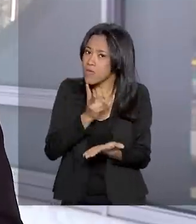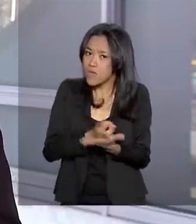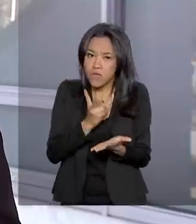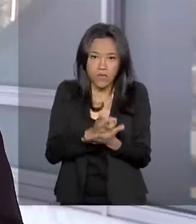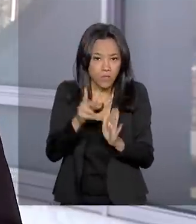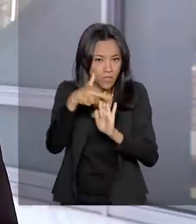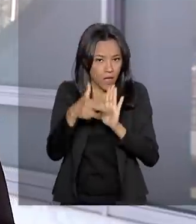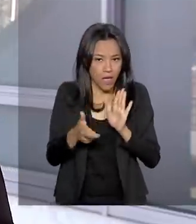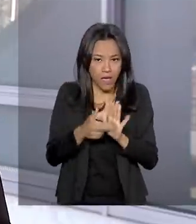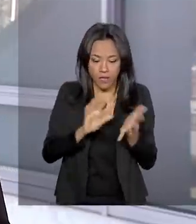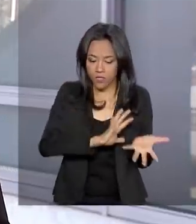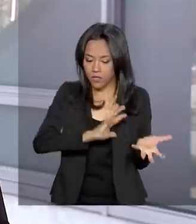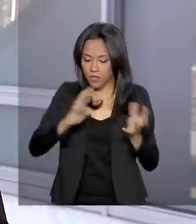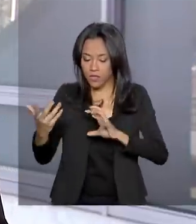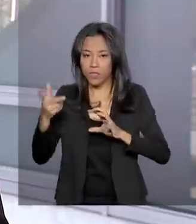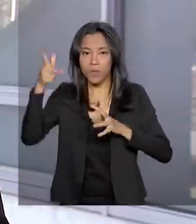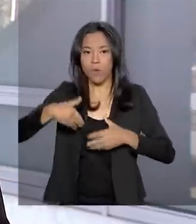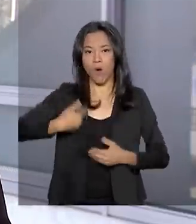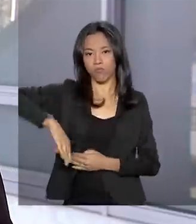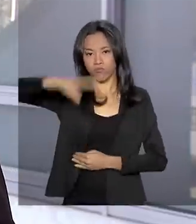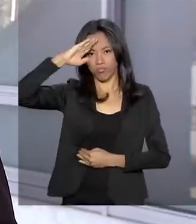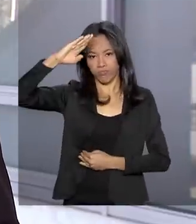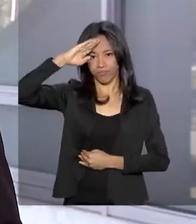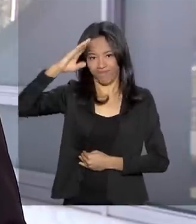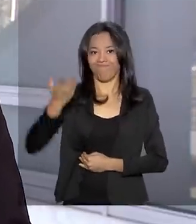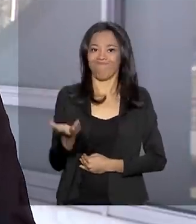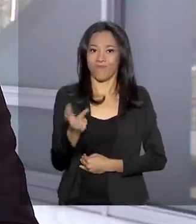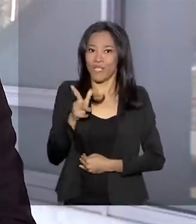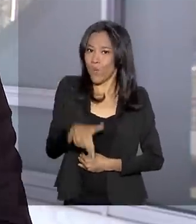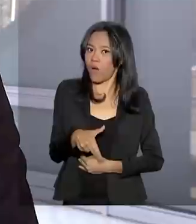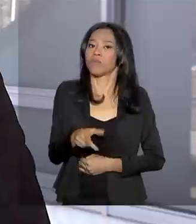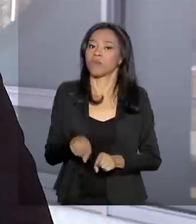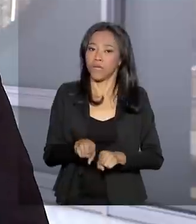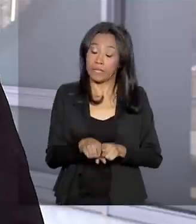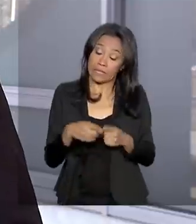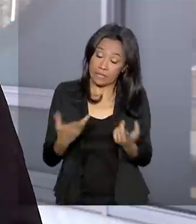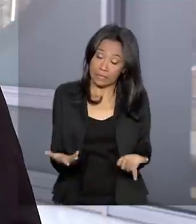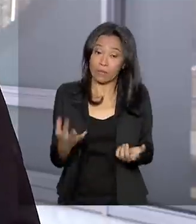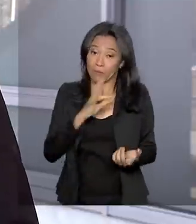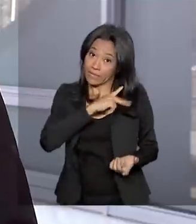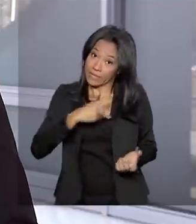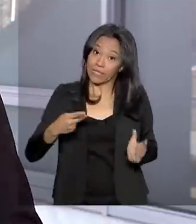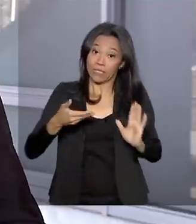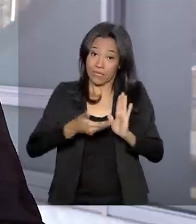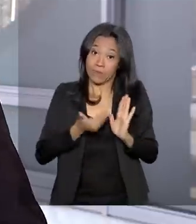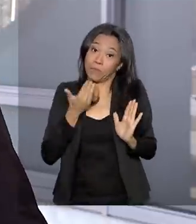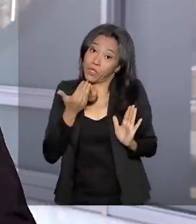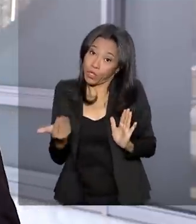regras de transição das Forças Armadas. O Rodrigo Maia pediu apoio do governo para